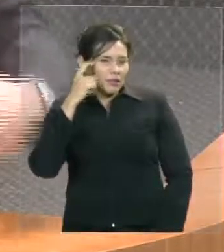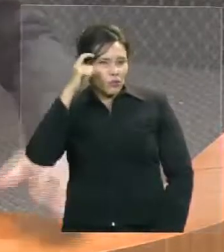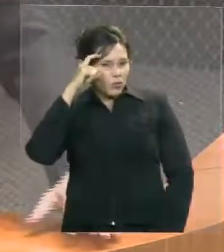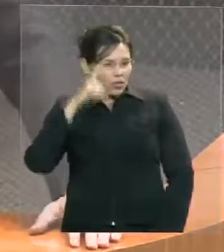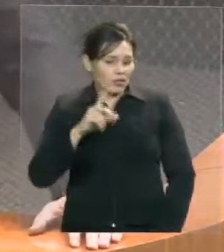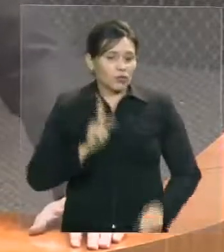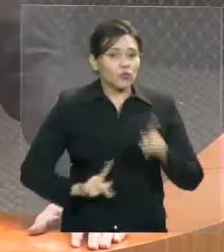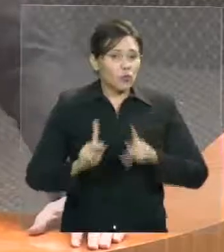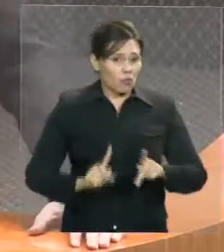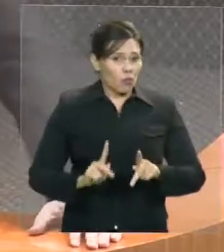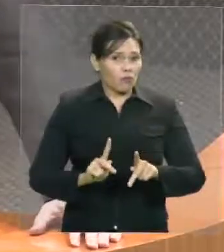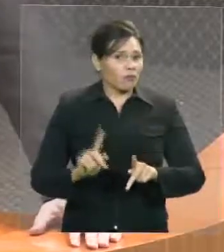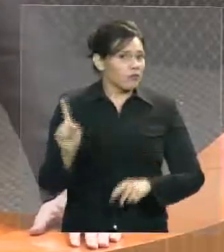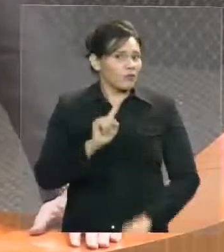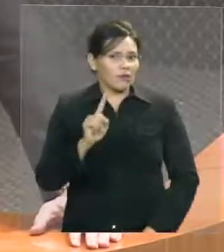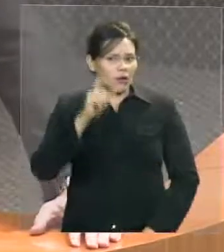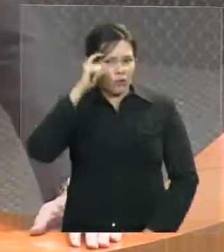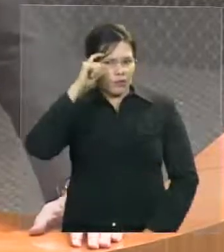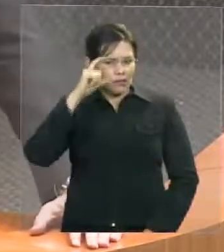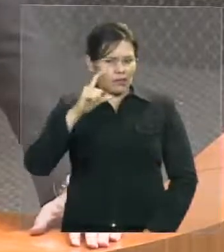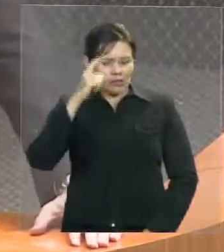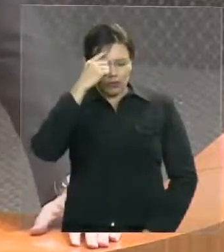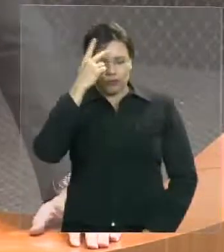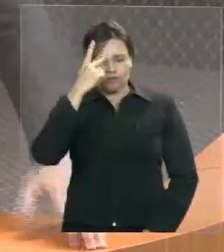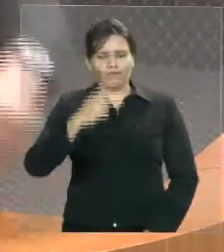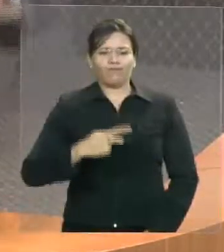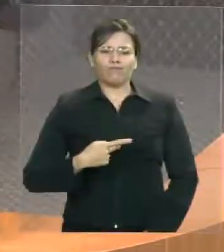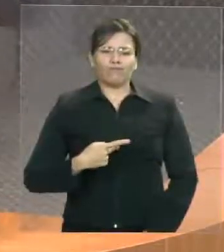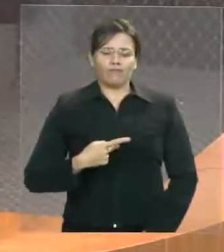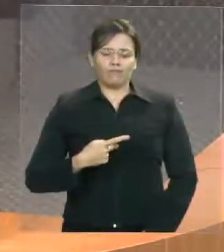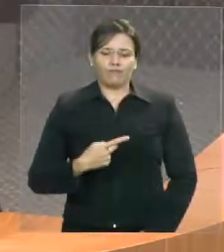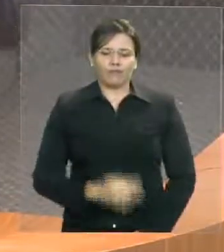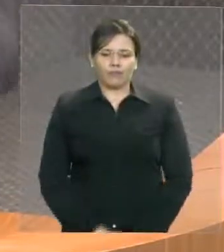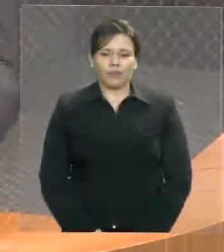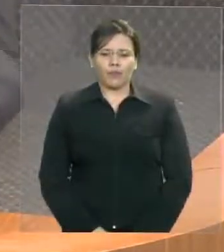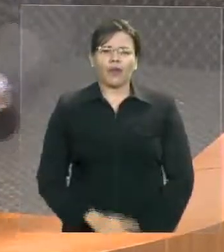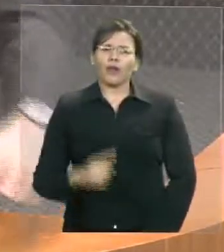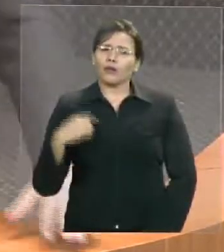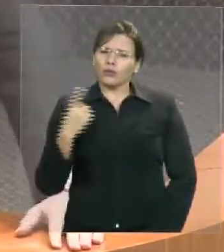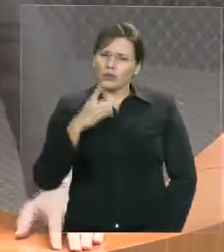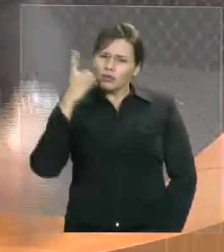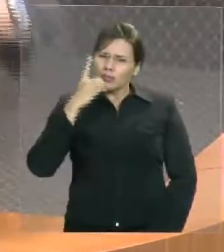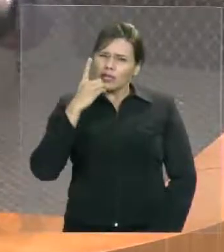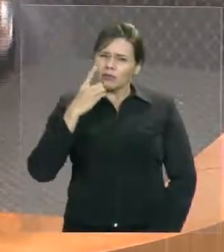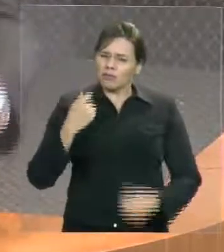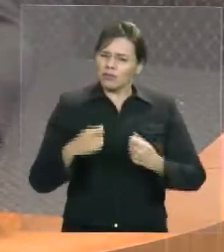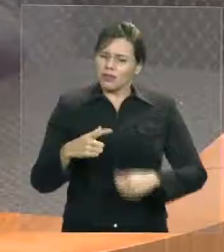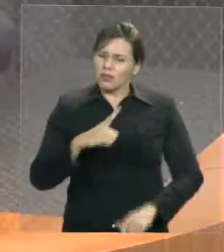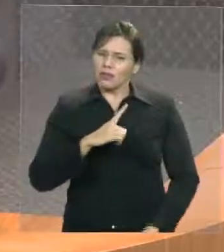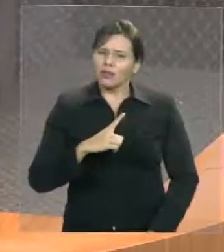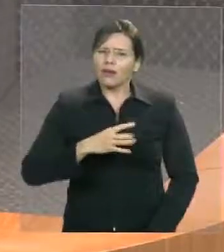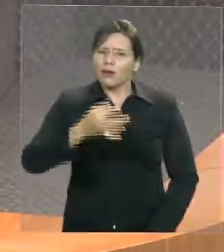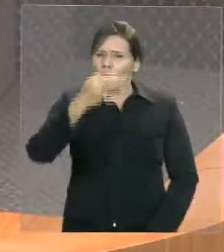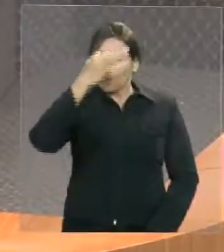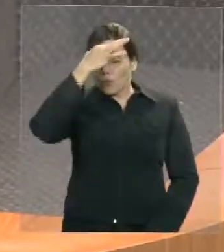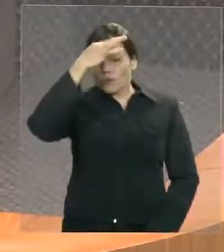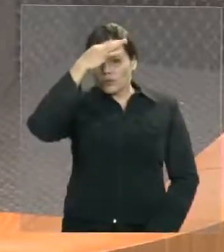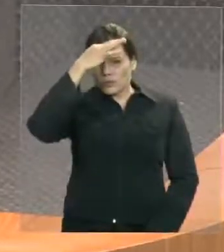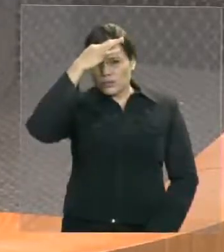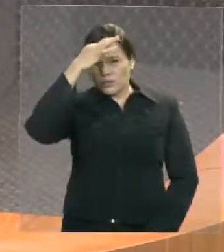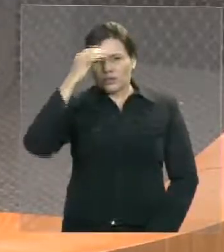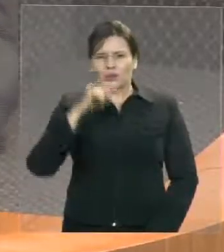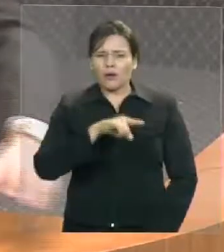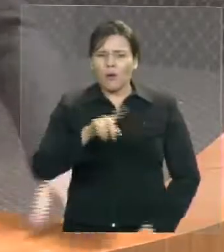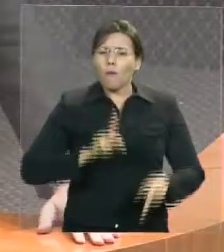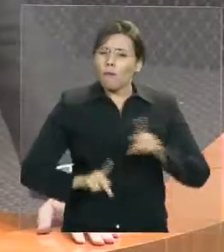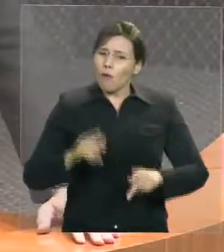interesses pessoais, que nós tenhamos o cuidado com a população, com aqueles que votaram na